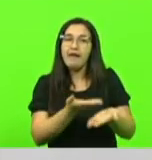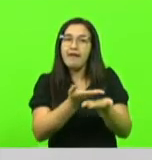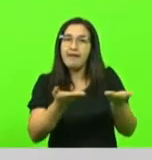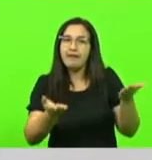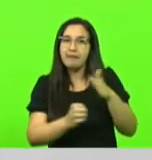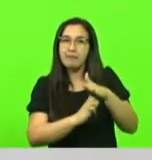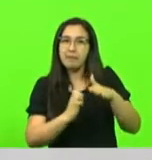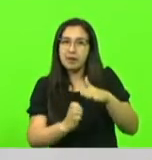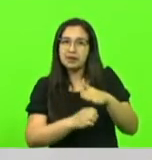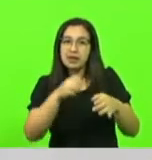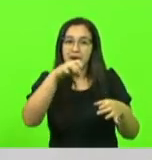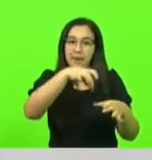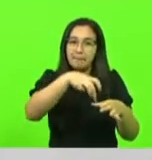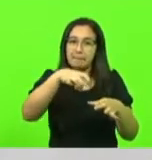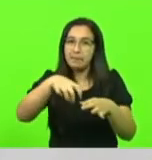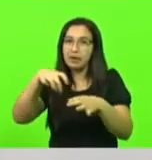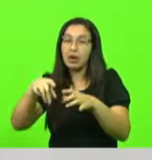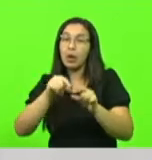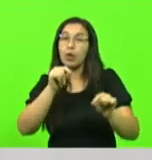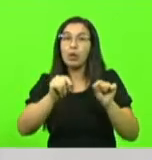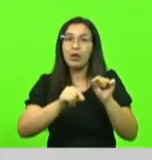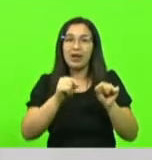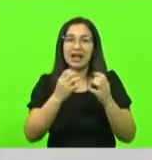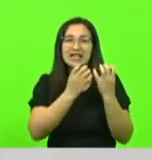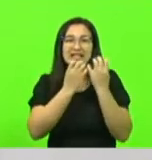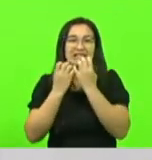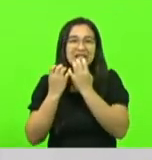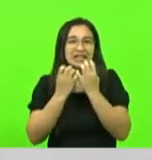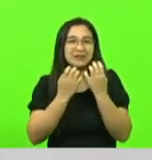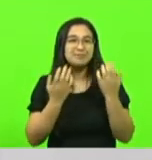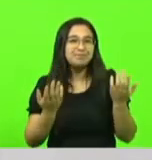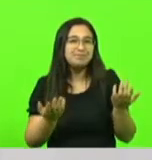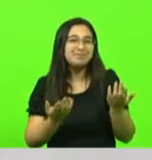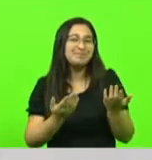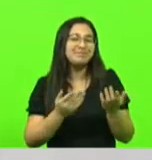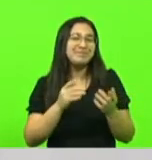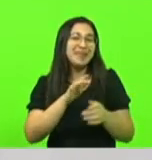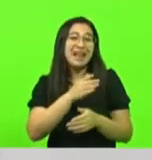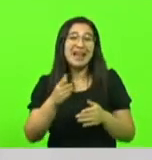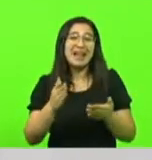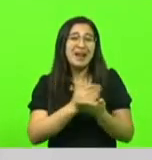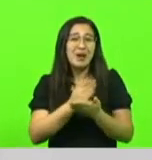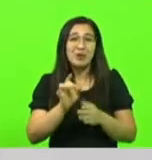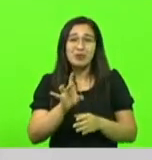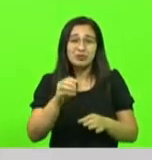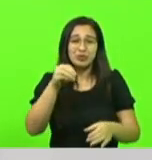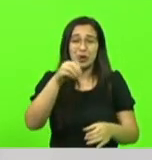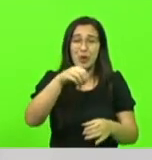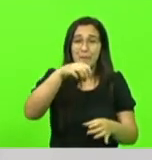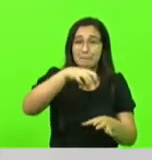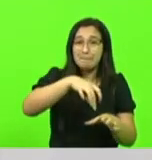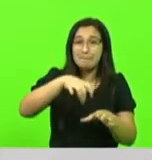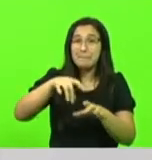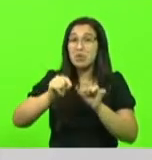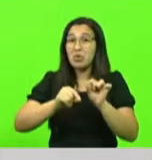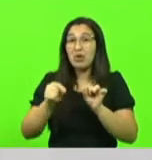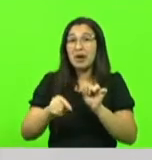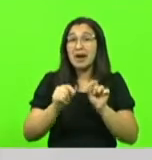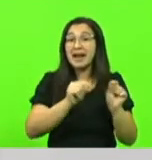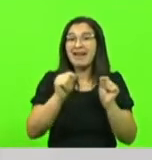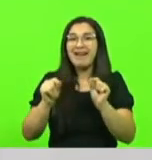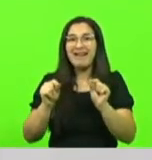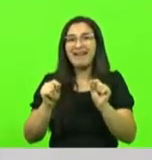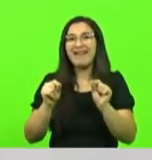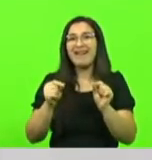só plantavam para a indústria de massa, para a indústria de panificação. Mas muitas vezes,